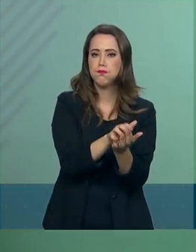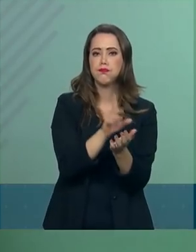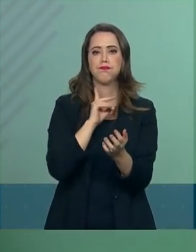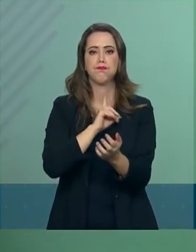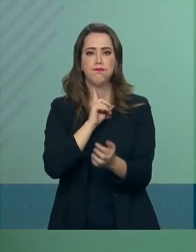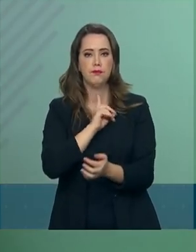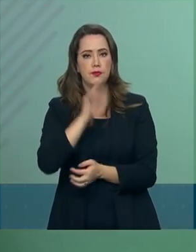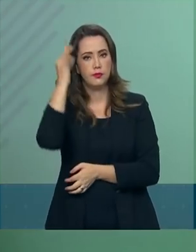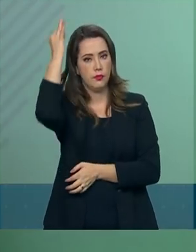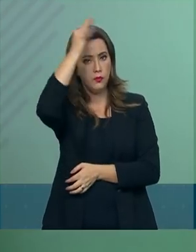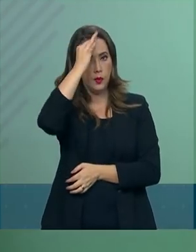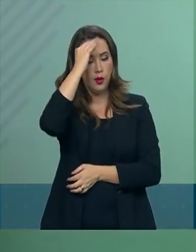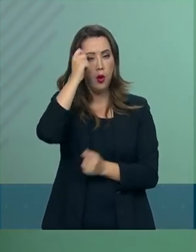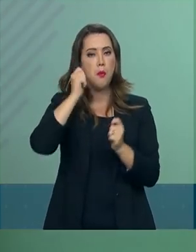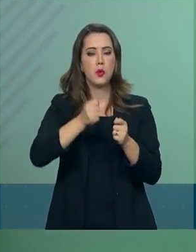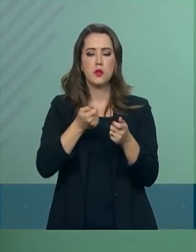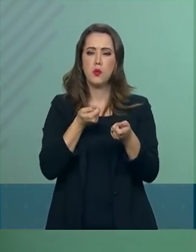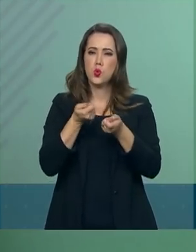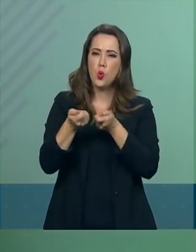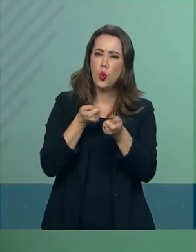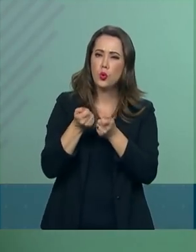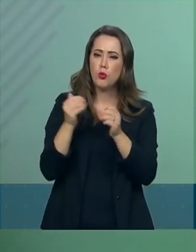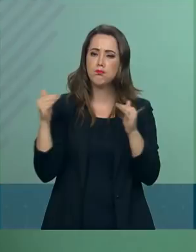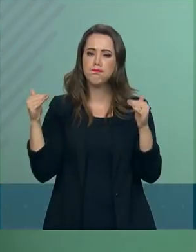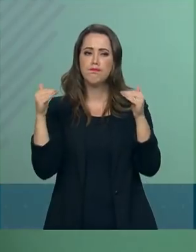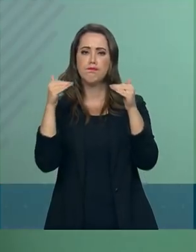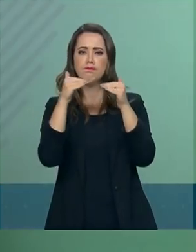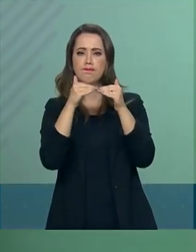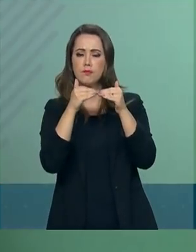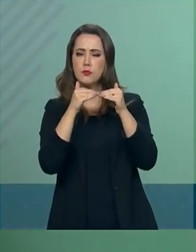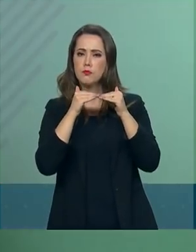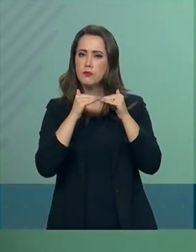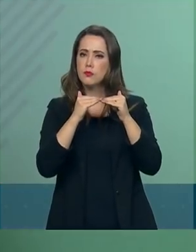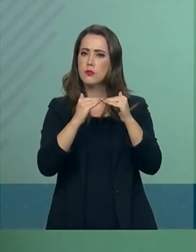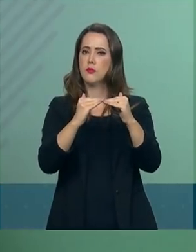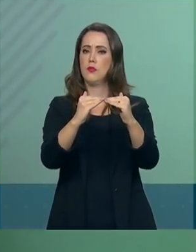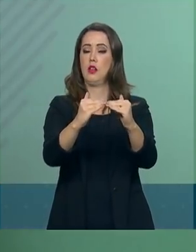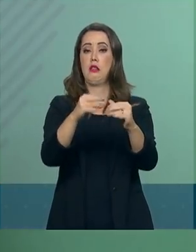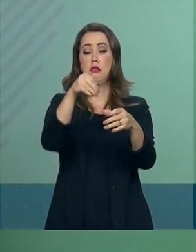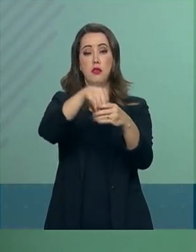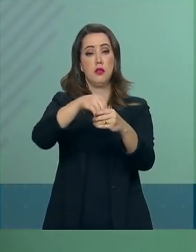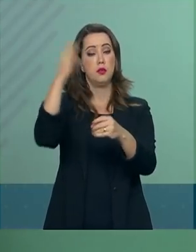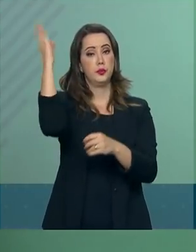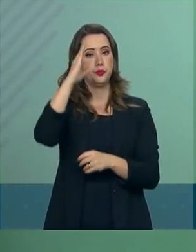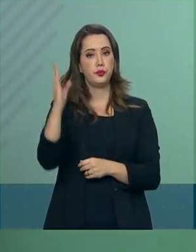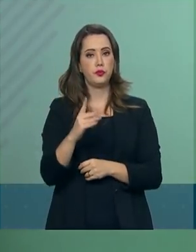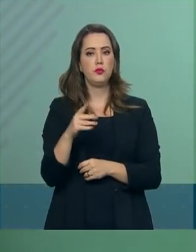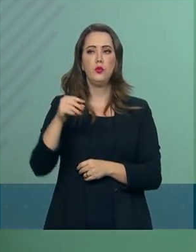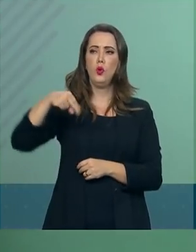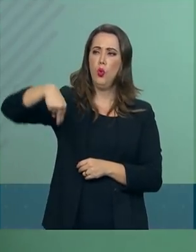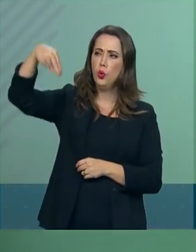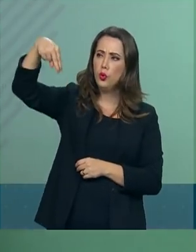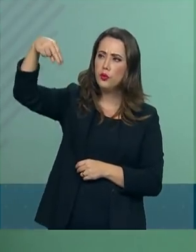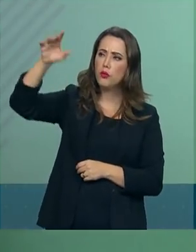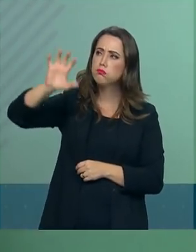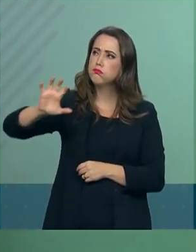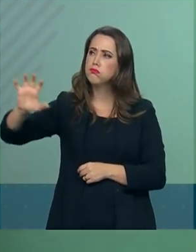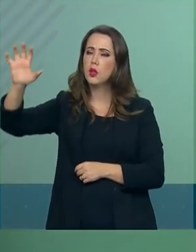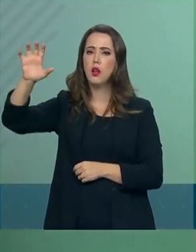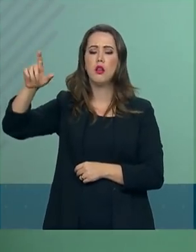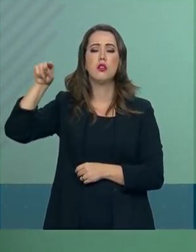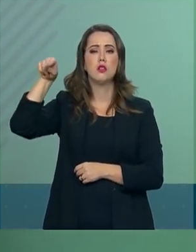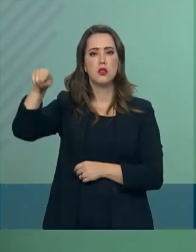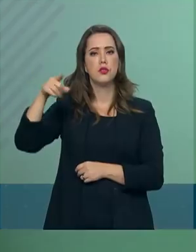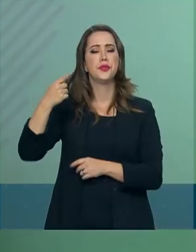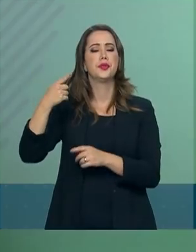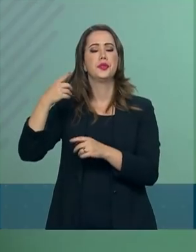possamos equilibrar, dentro de um contexto nacional, o Nordeste, os seus estados, as suas cidades